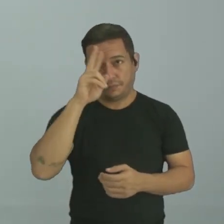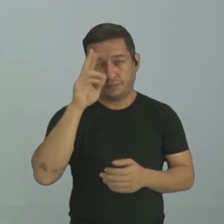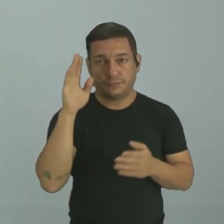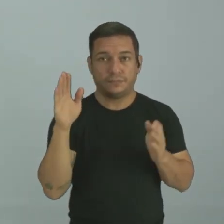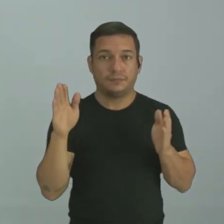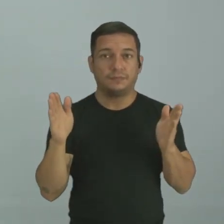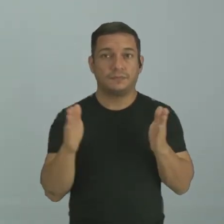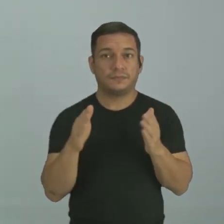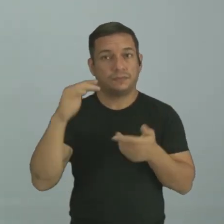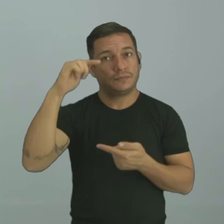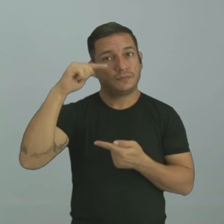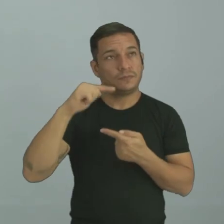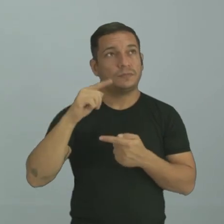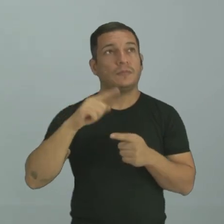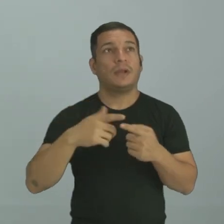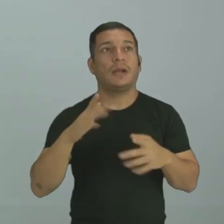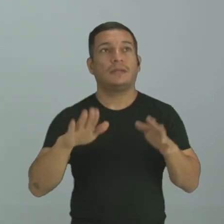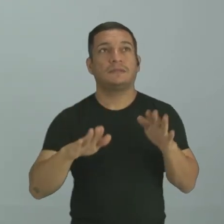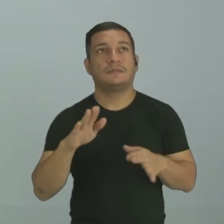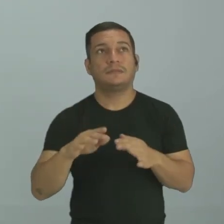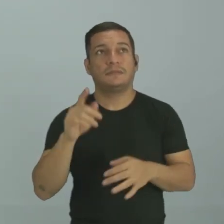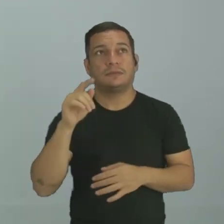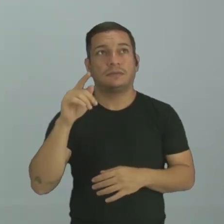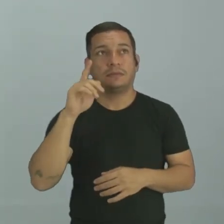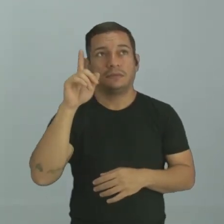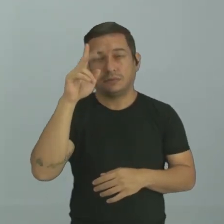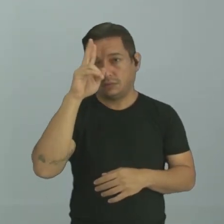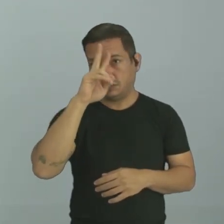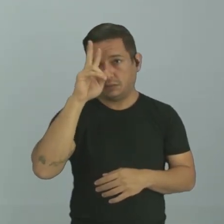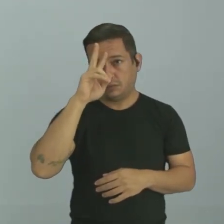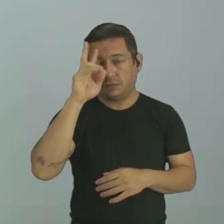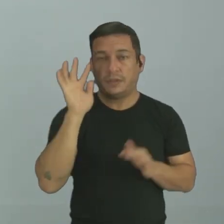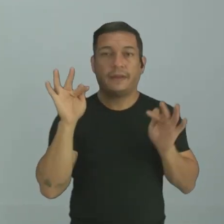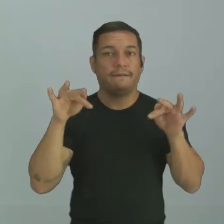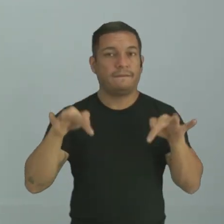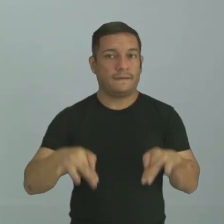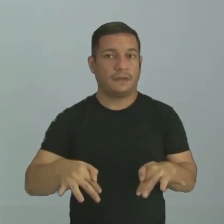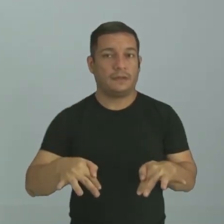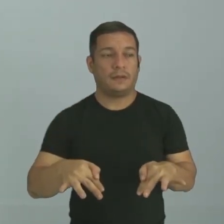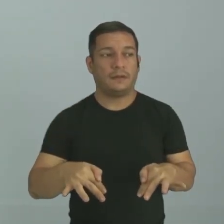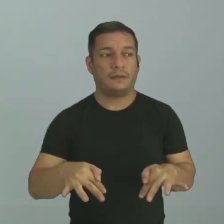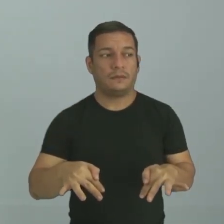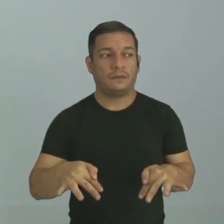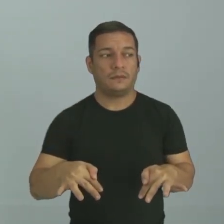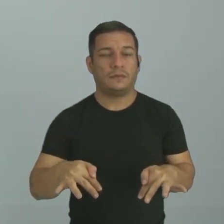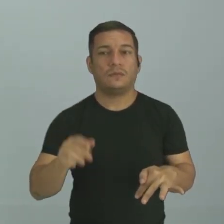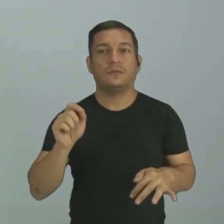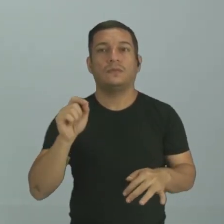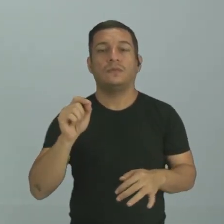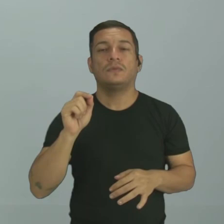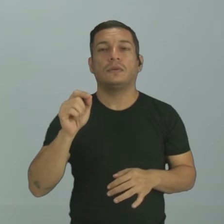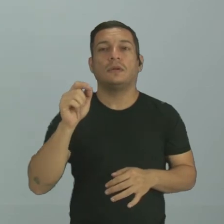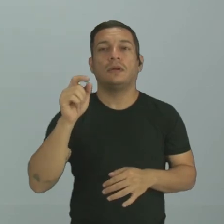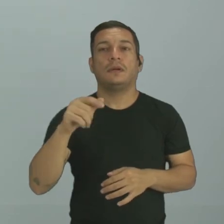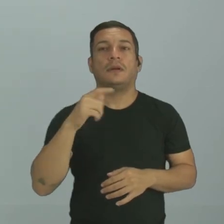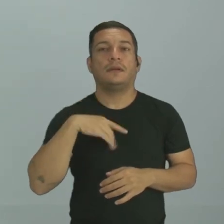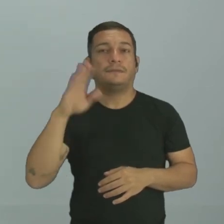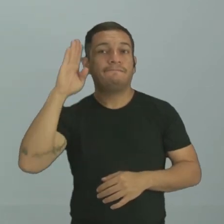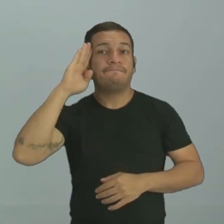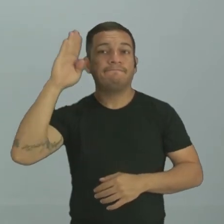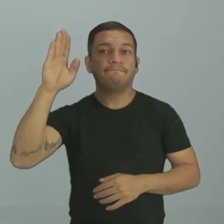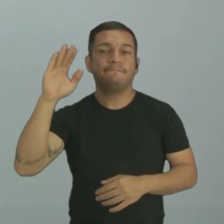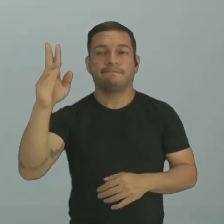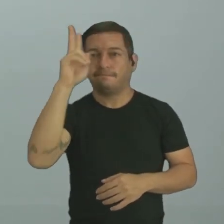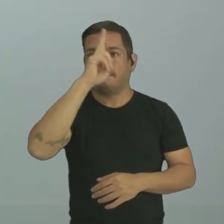nem sempre em alguns gibis vai ser a tirinha final do personagem central